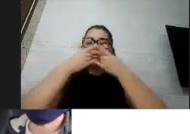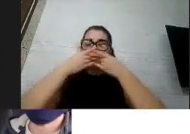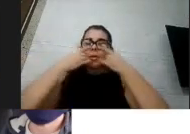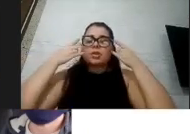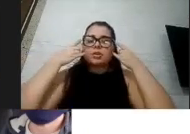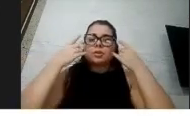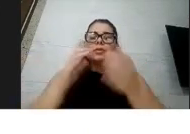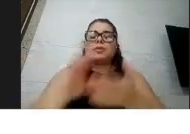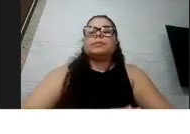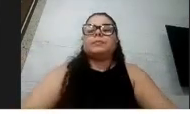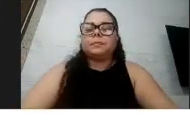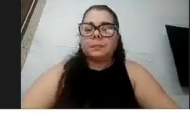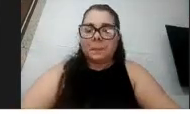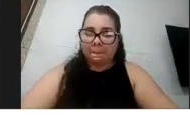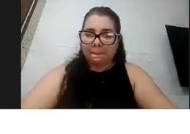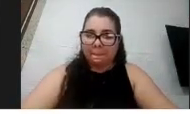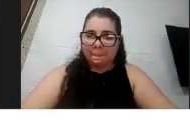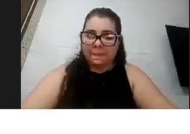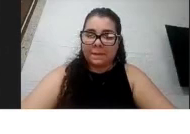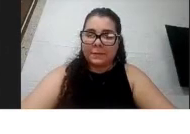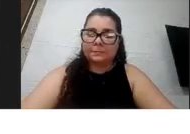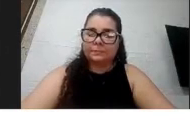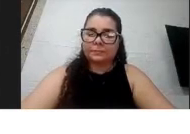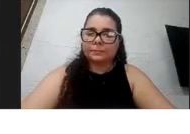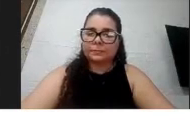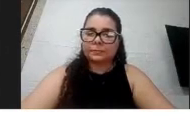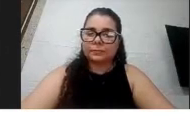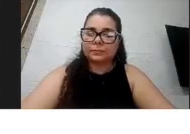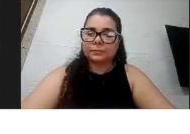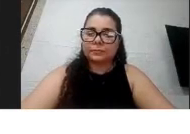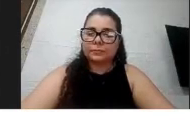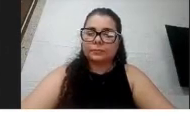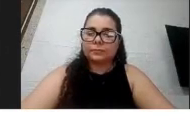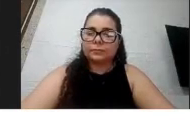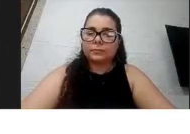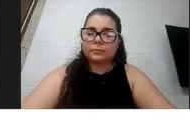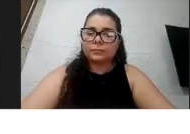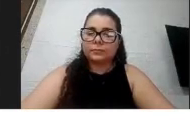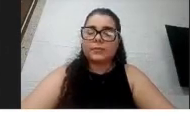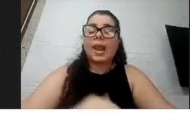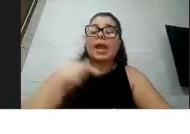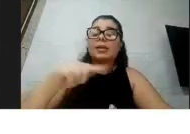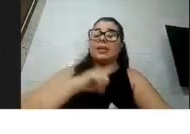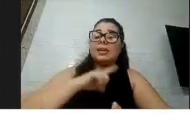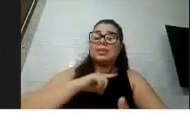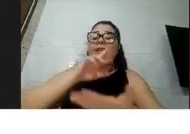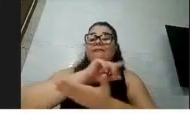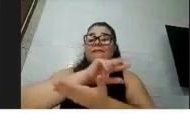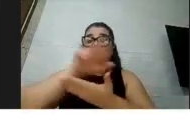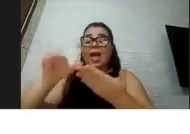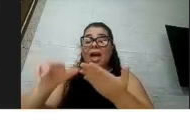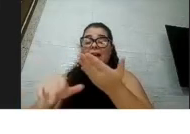ilustrações. Aqui, então, um pouquinho mais de máscara, a gente tem vários recursos na internet,